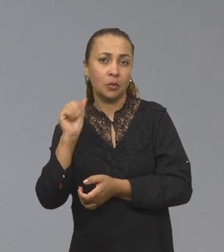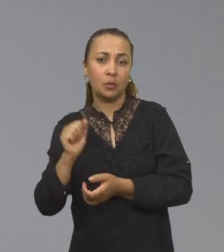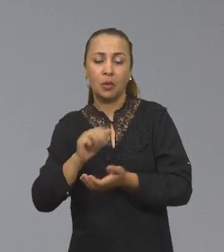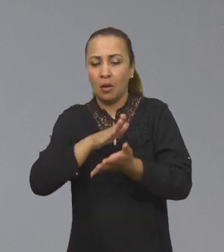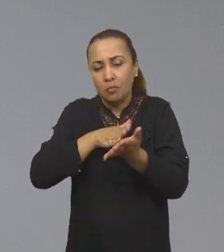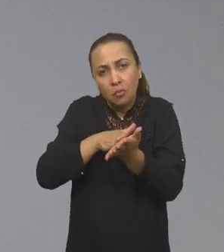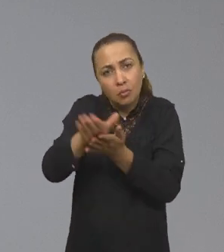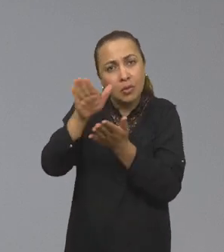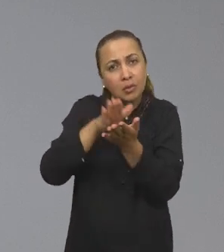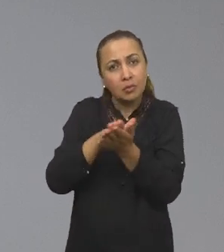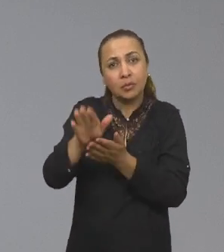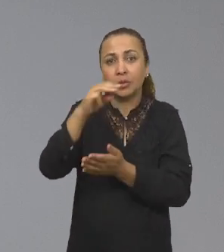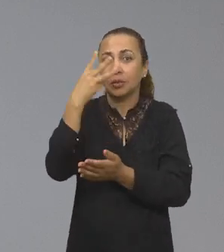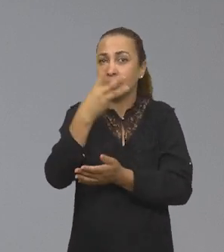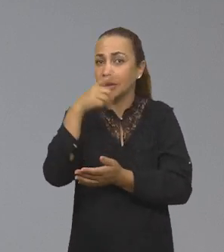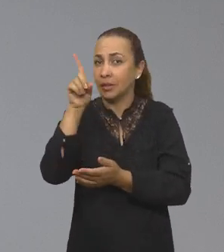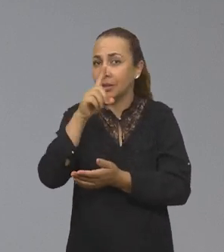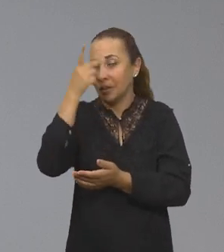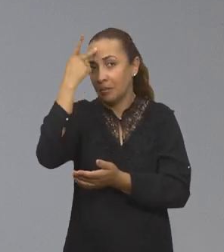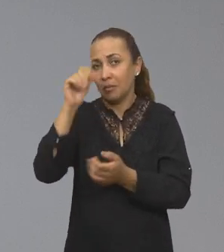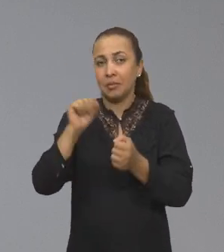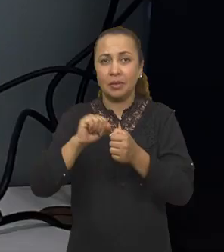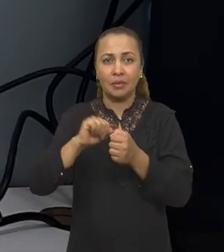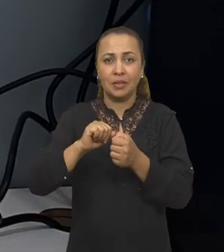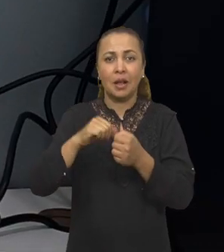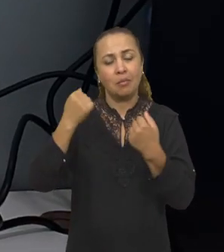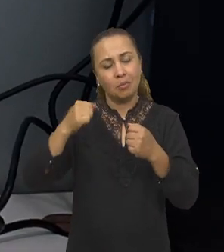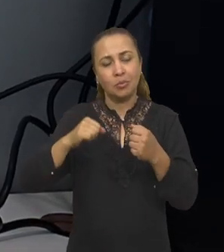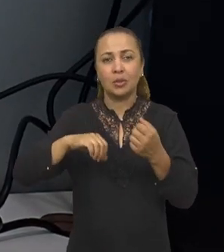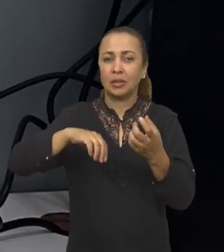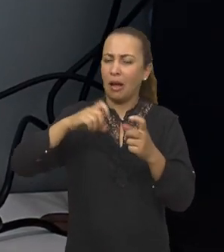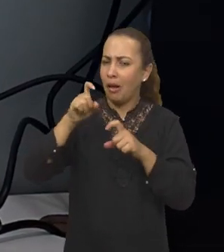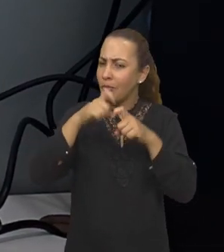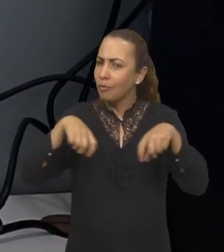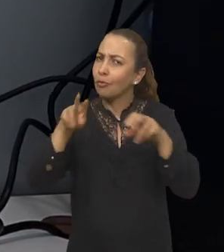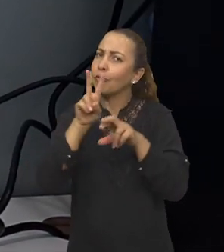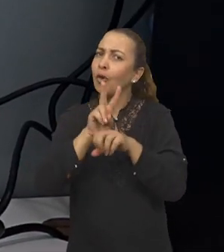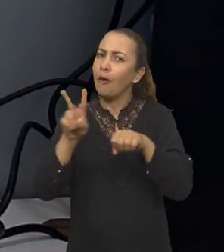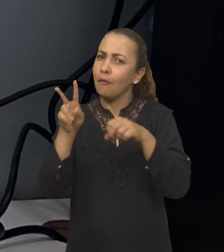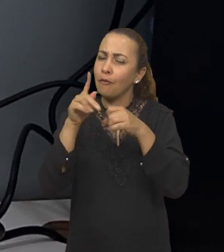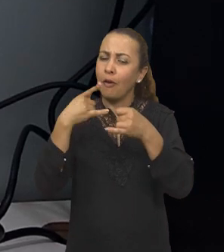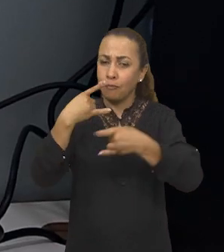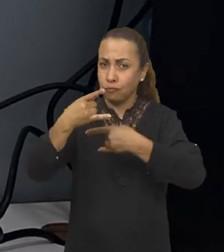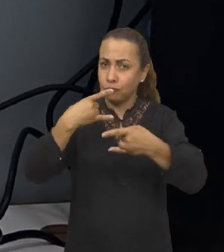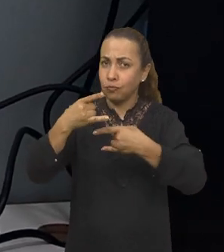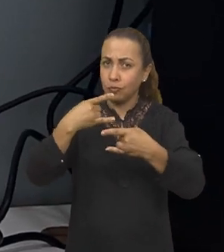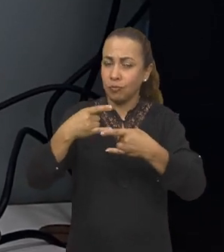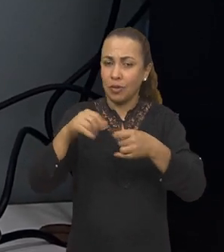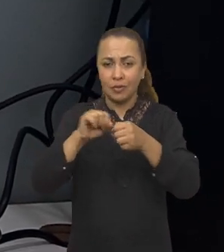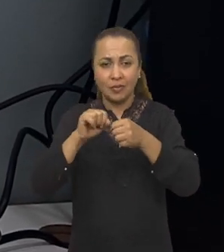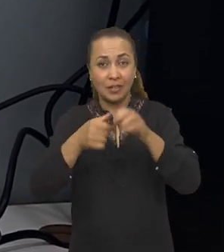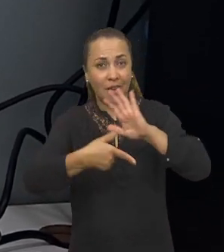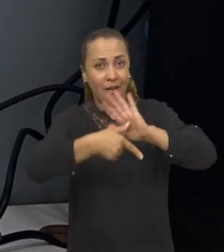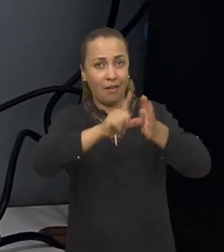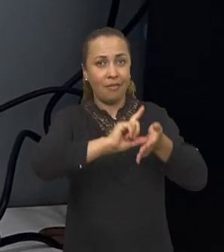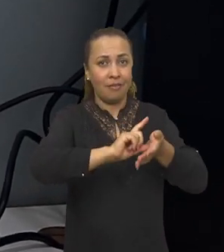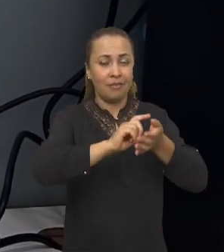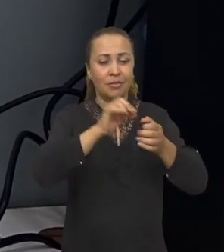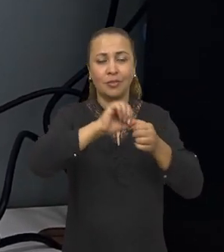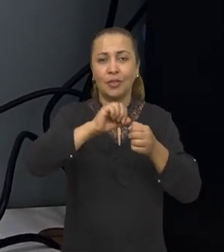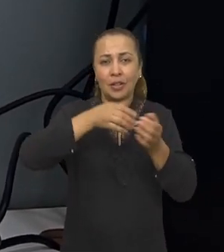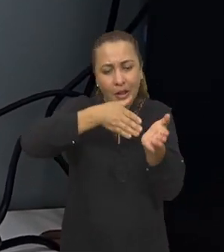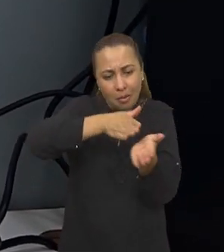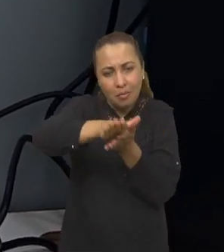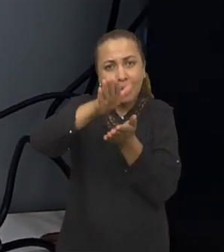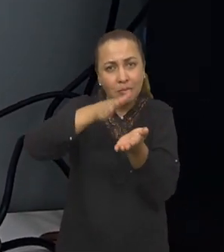conhecida como a impressão 3D, para a fabricação. A gente pode até simular virtualmente essa cirurgia, antes mesmo de confeccionar a